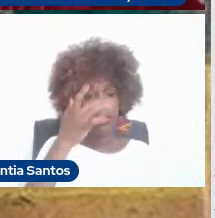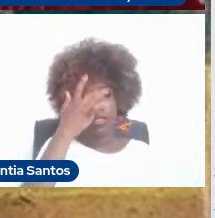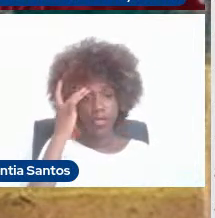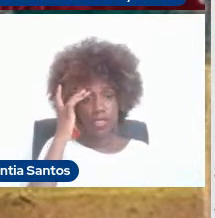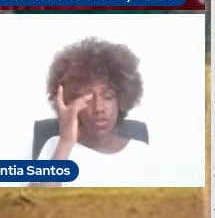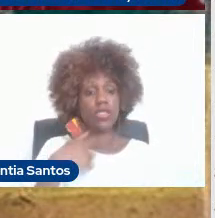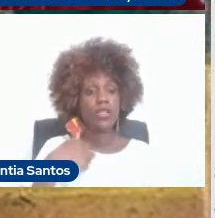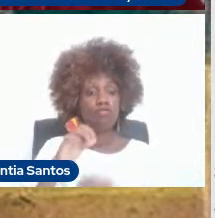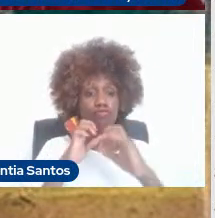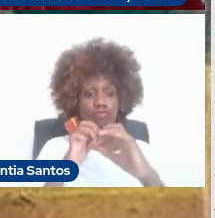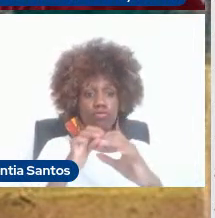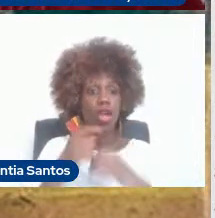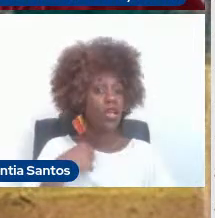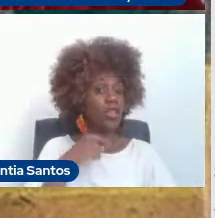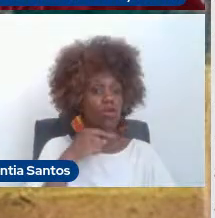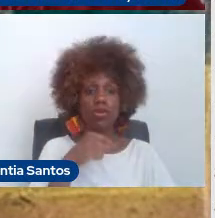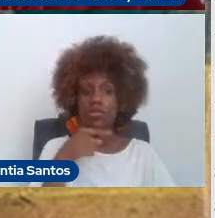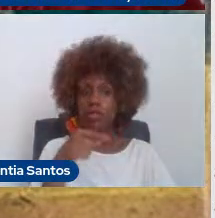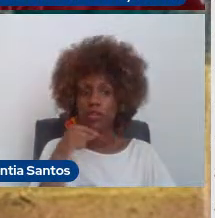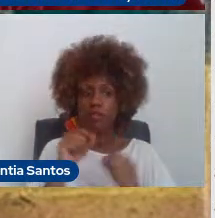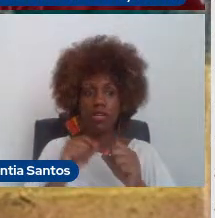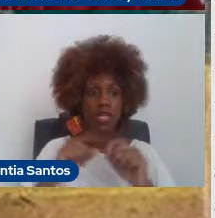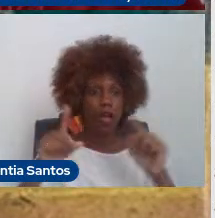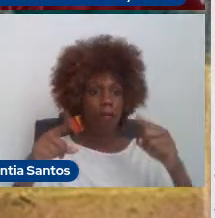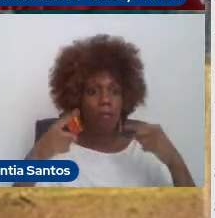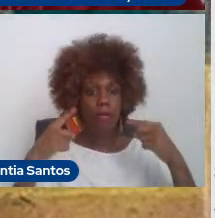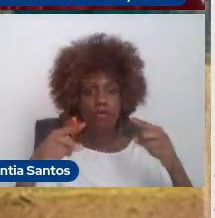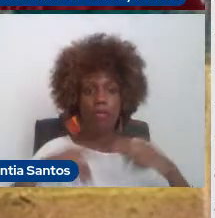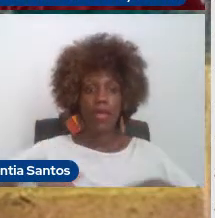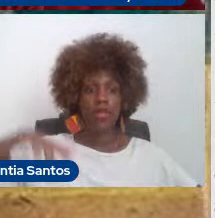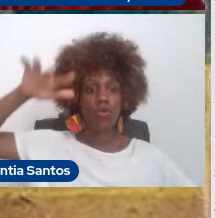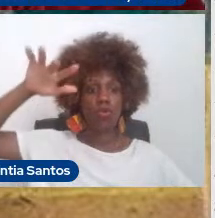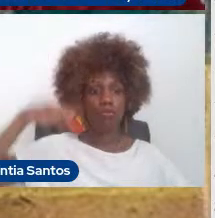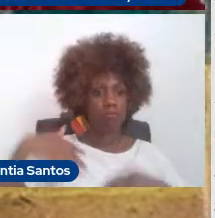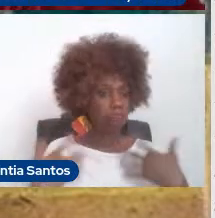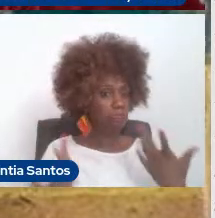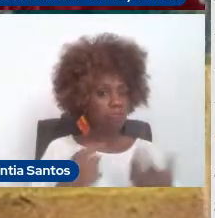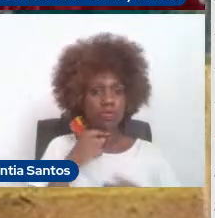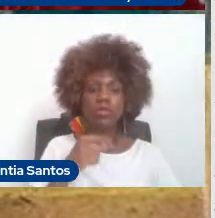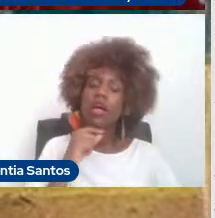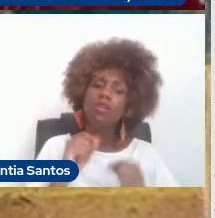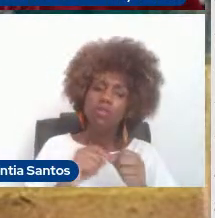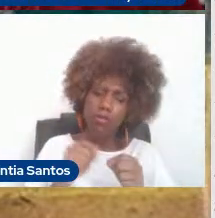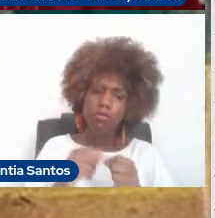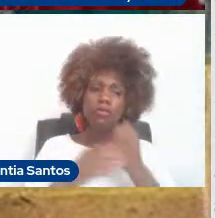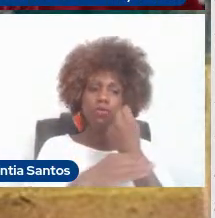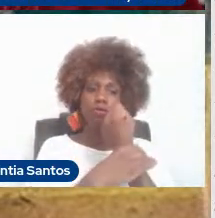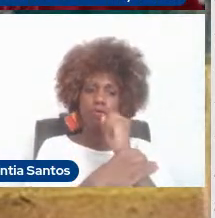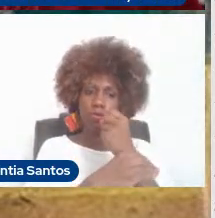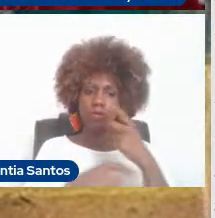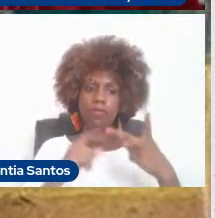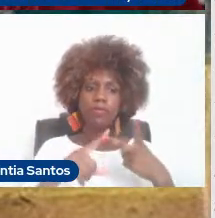conseguir fazer esse movimento. e eu procurei fisioterapia, pilates, e a partir daí